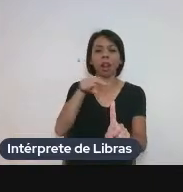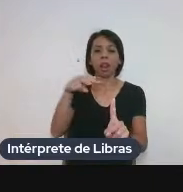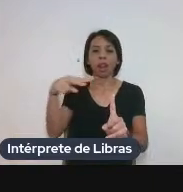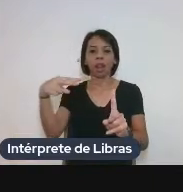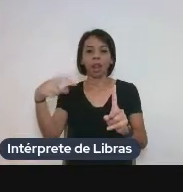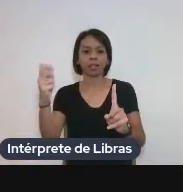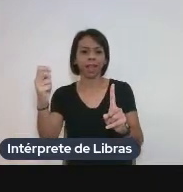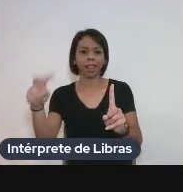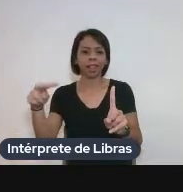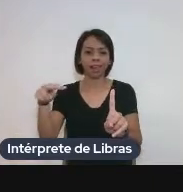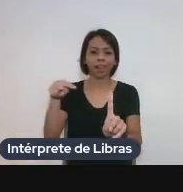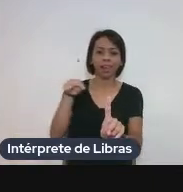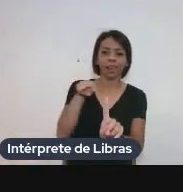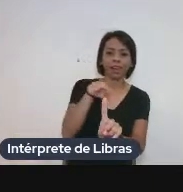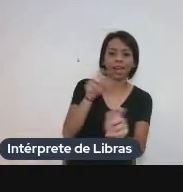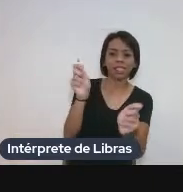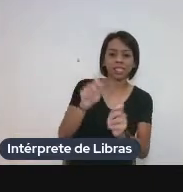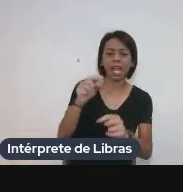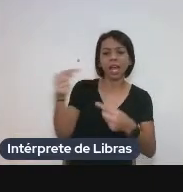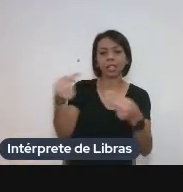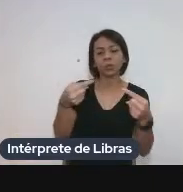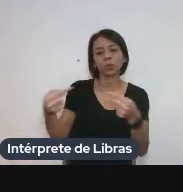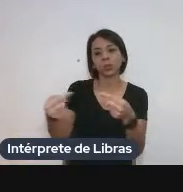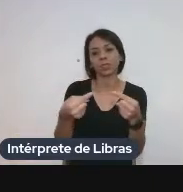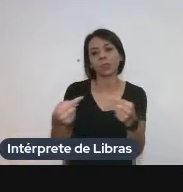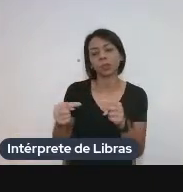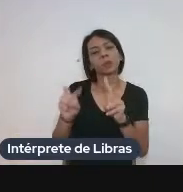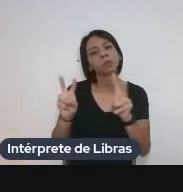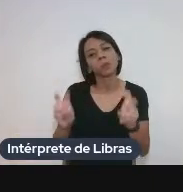enriquece a possibilidade de discussão sobre